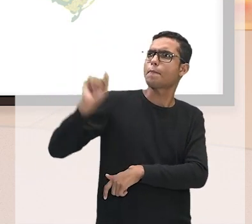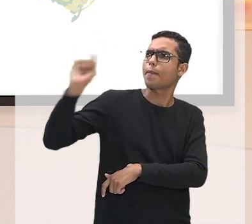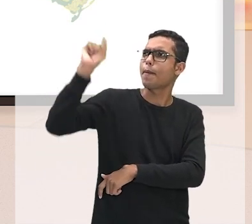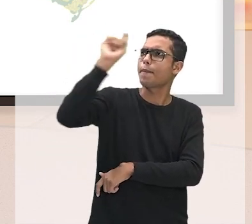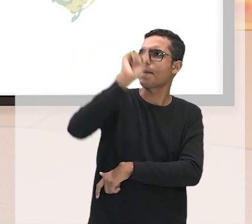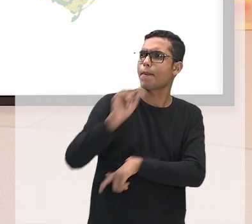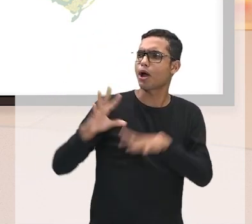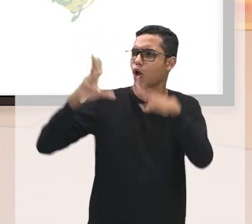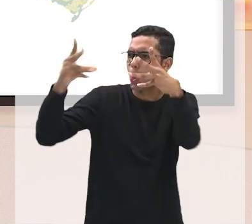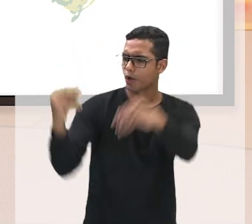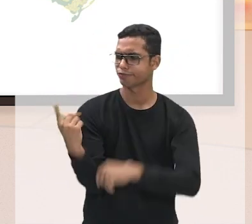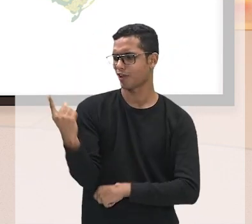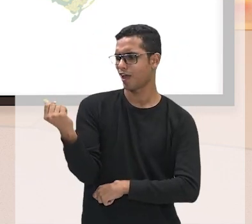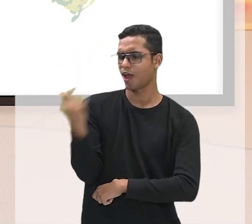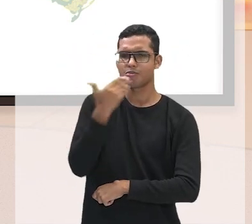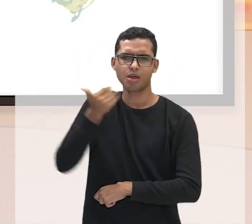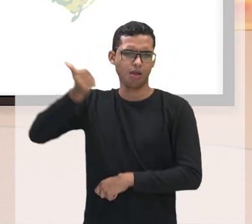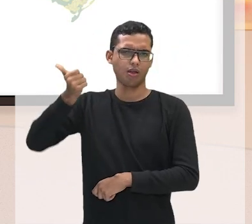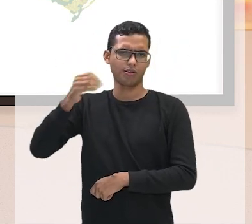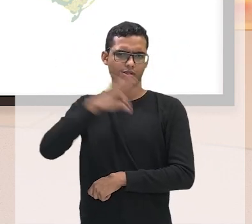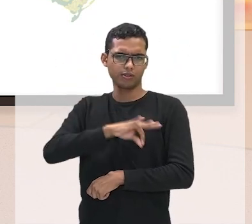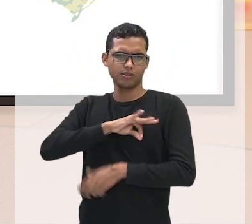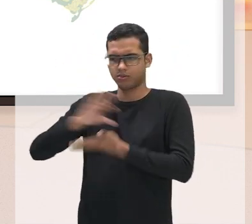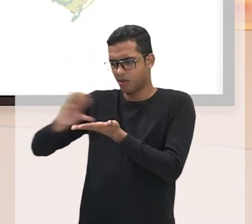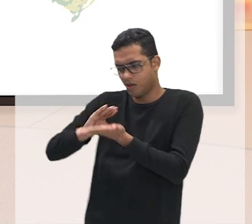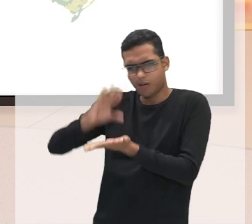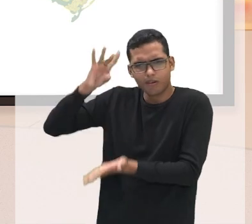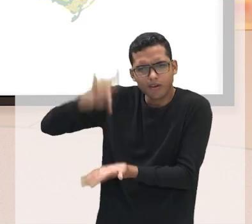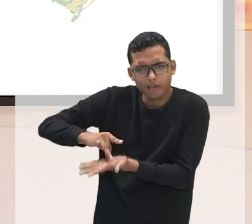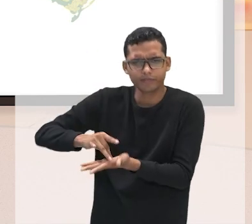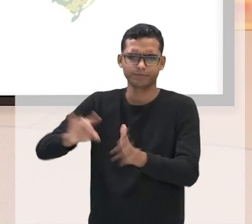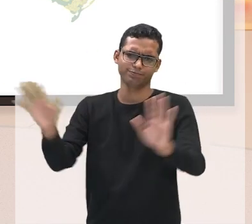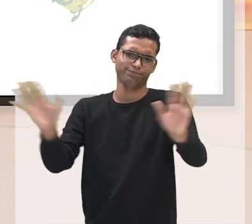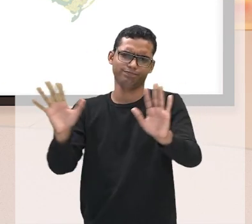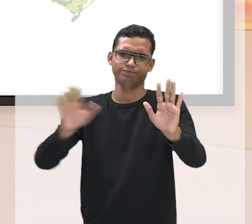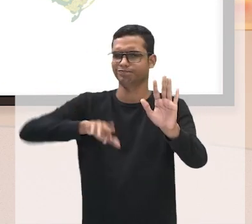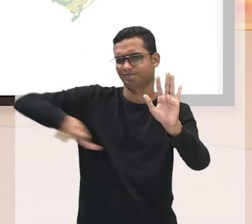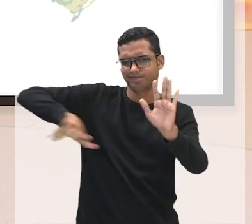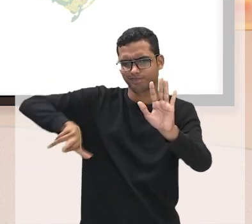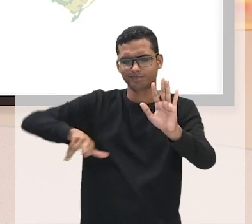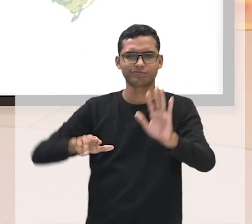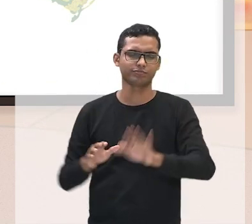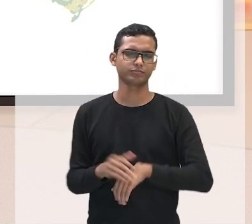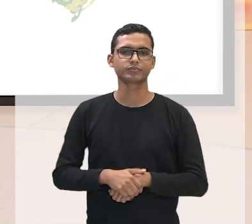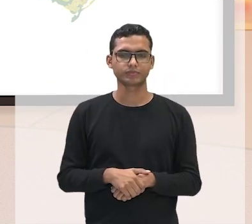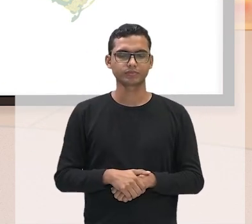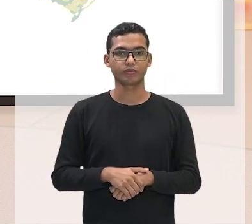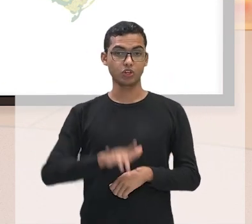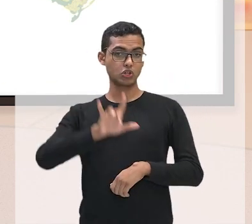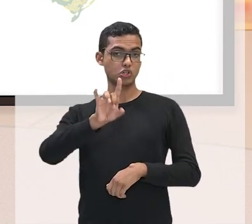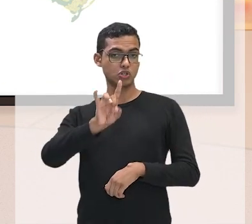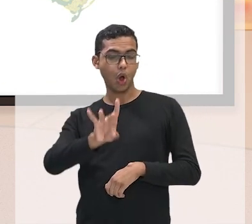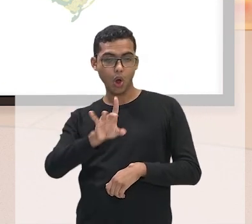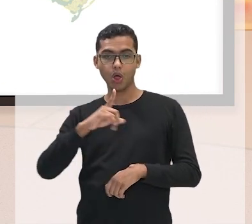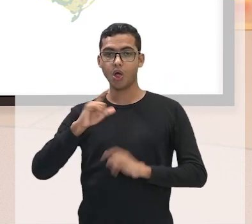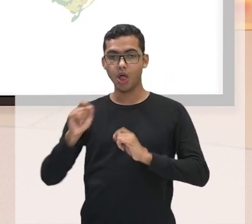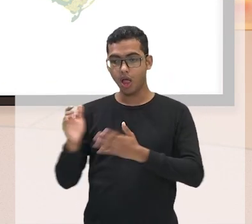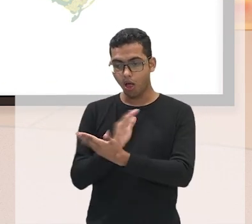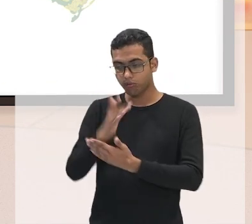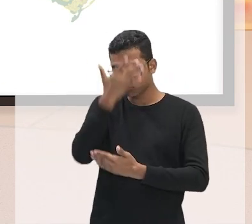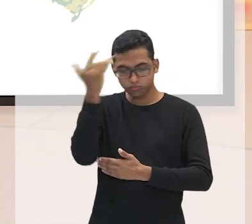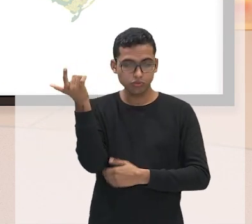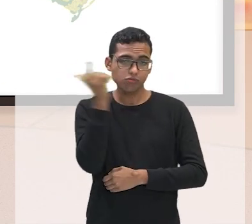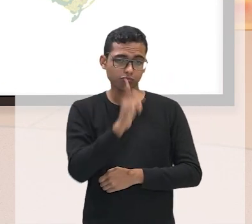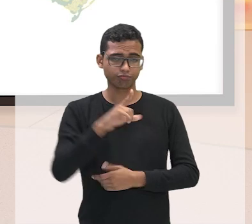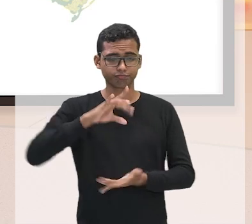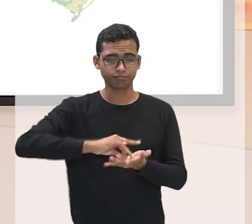tudo bem. Significa que, mesmo na média, quando a gente vai observar aquela população, existem esses problemas ali de ter